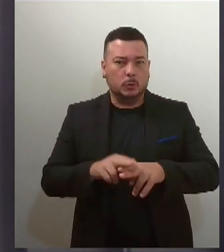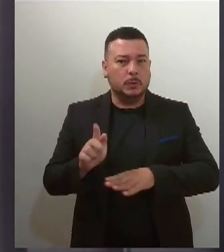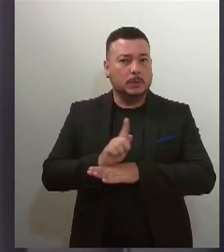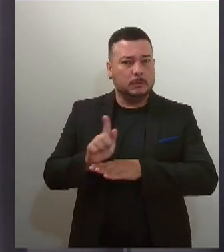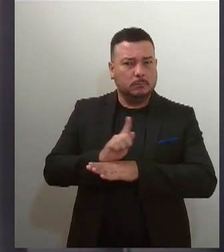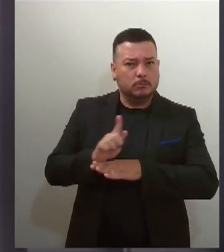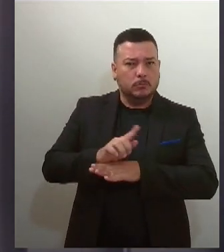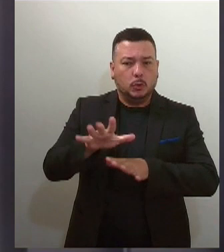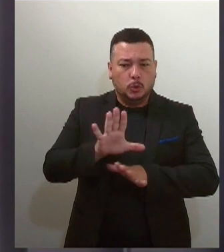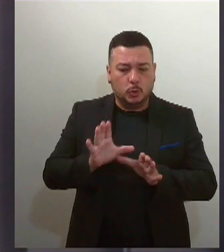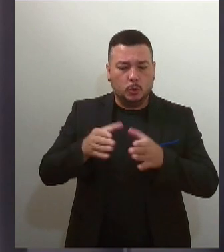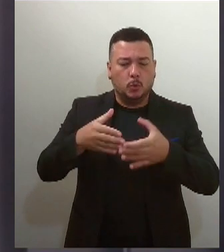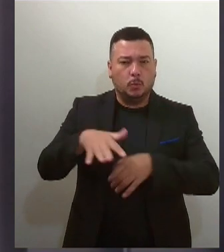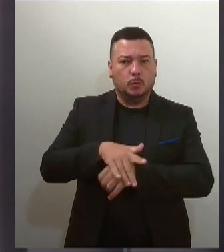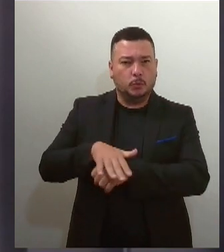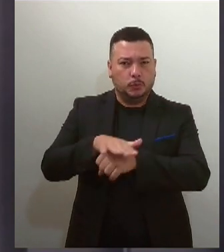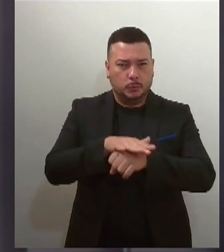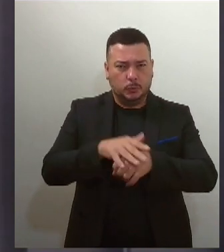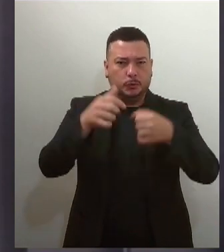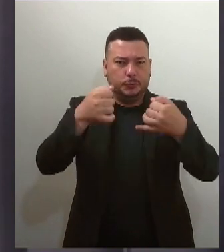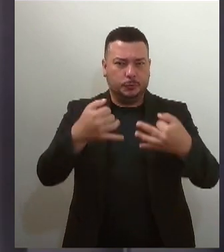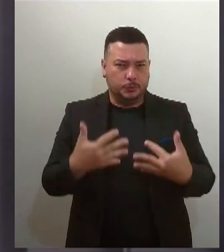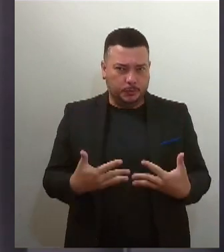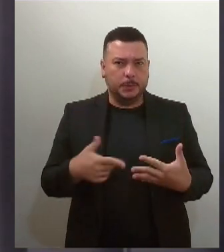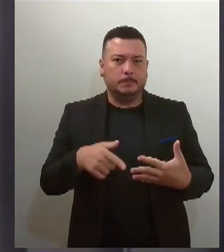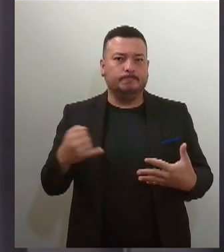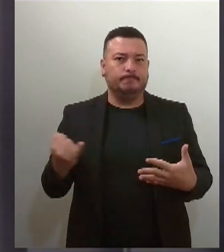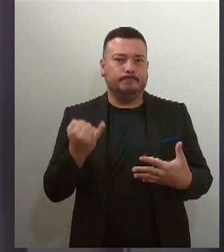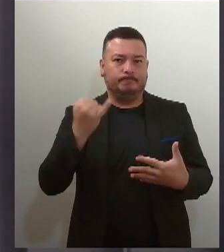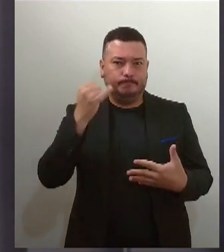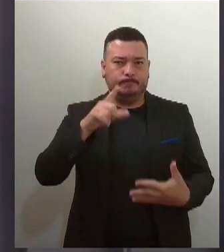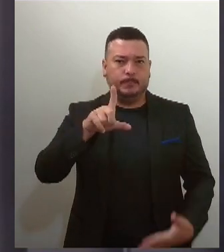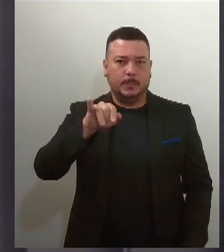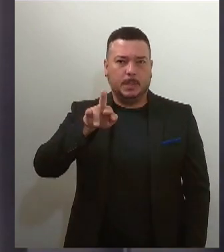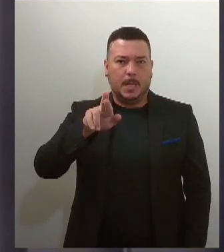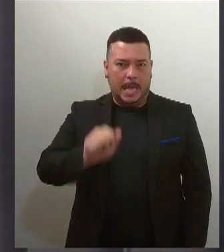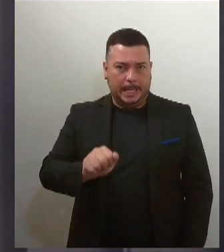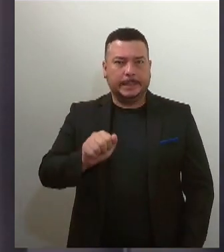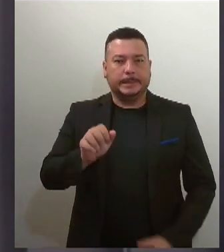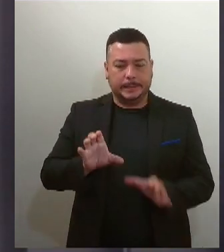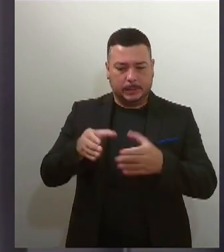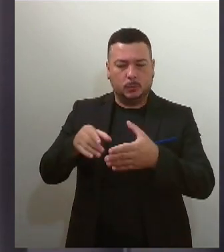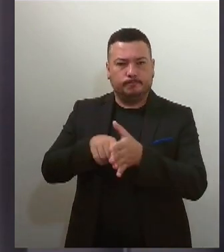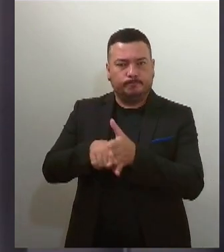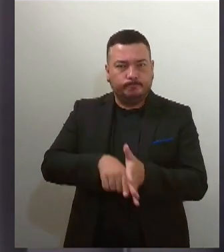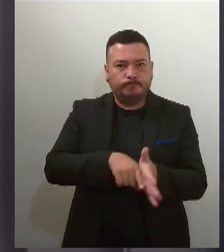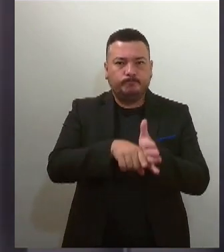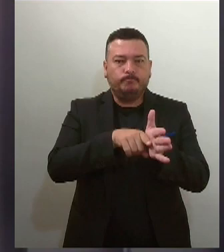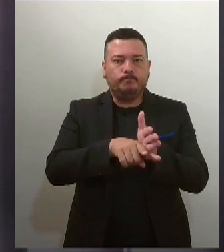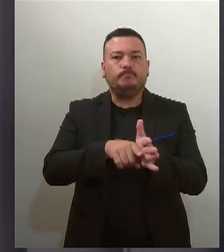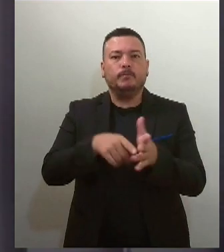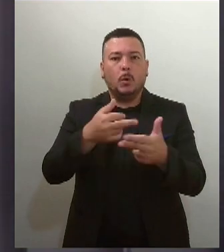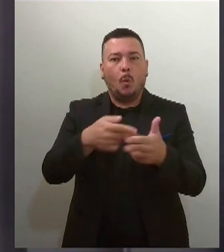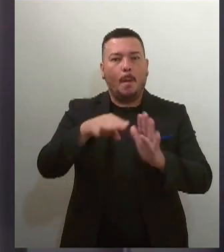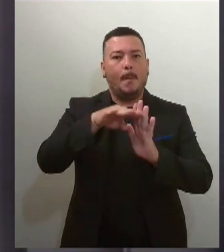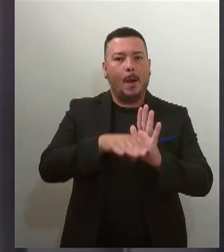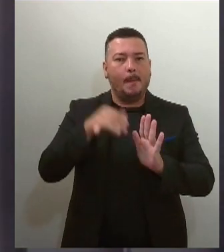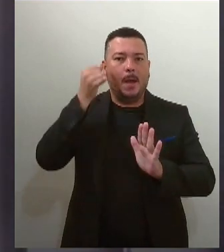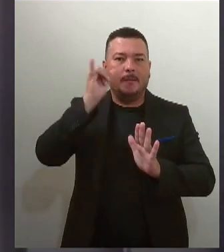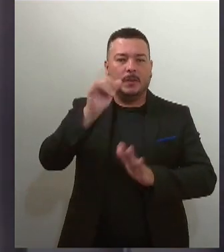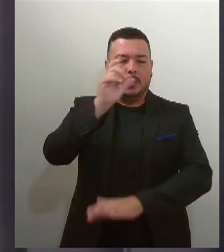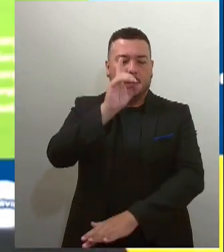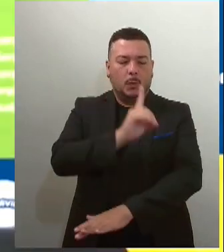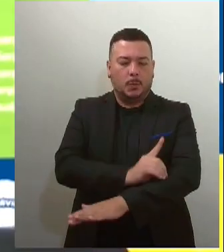Sidney Sá, fala da importância do Lira para que sejam criadas ações de combate ao mosquito transmissor da dengue. Acompanhe.